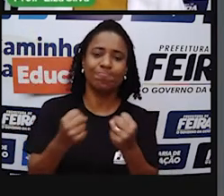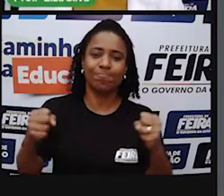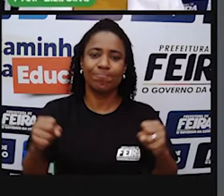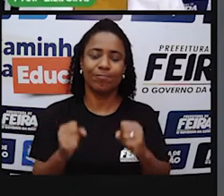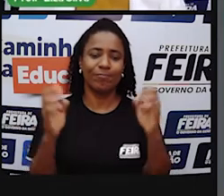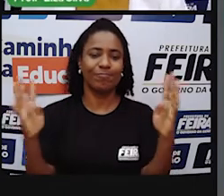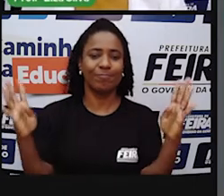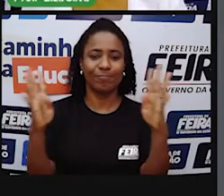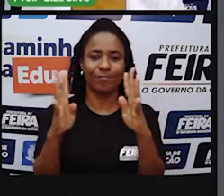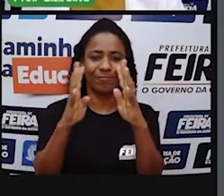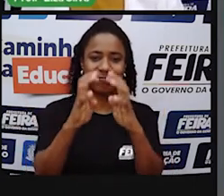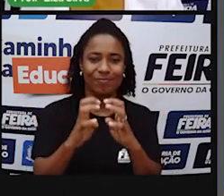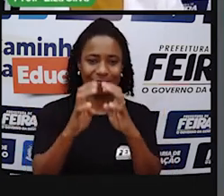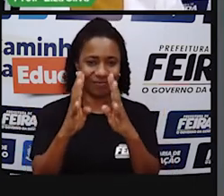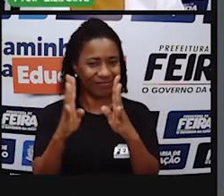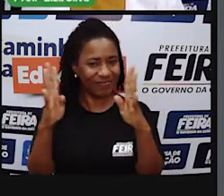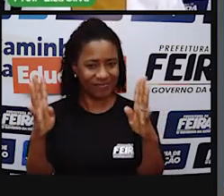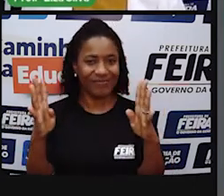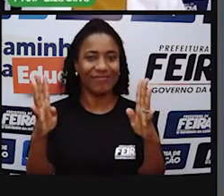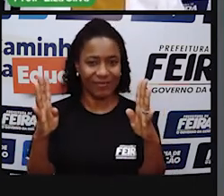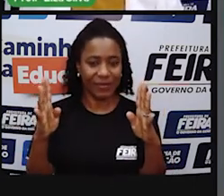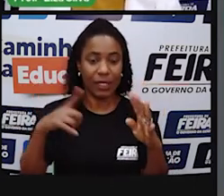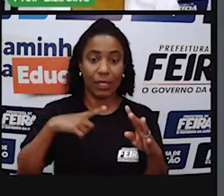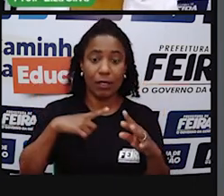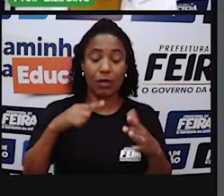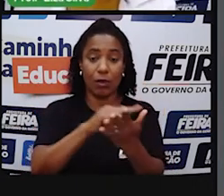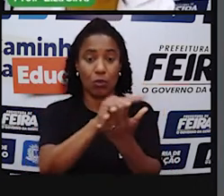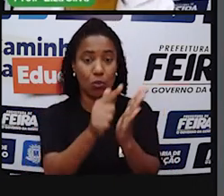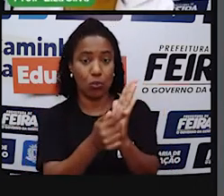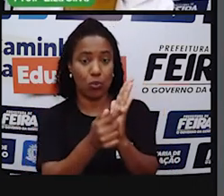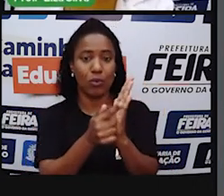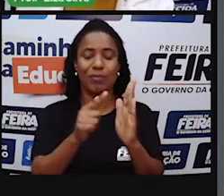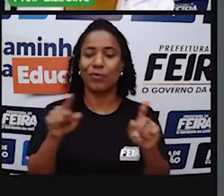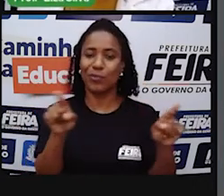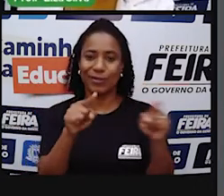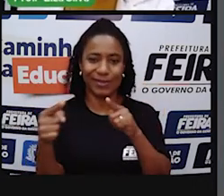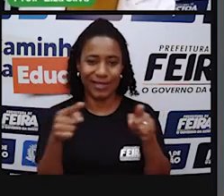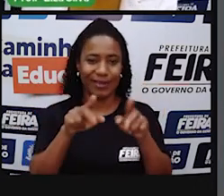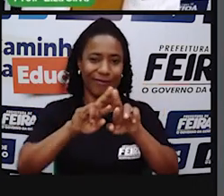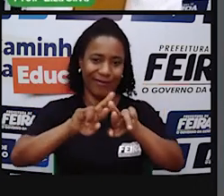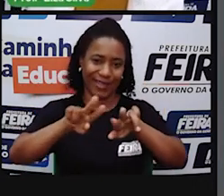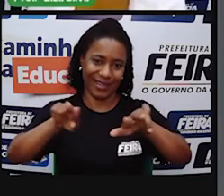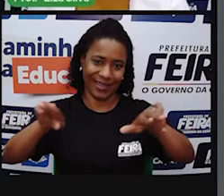todos são considerados gêneros musicais Ok?